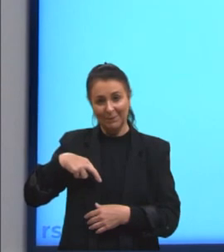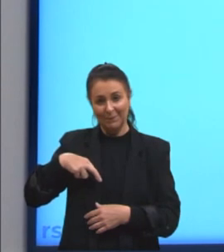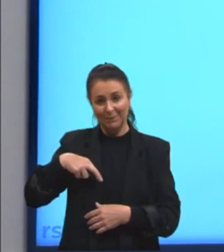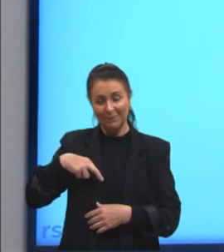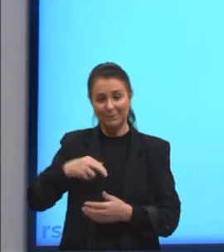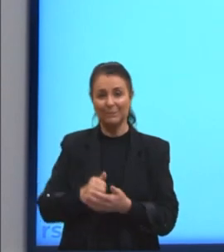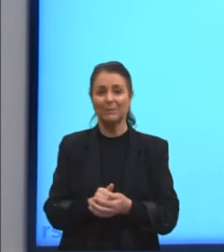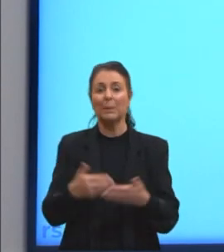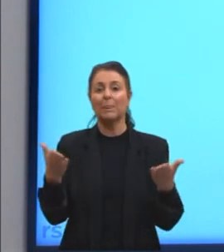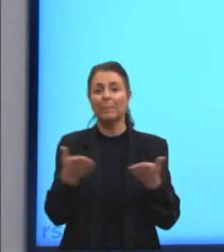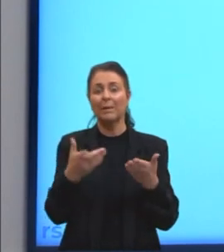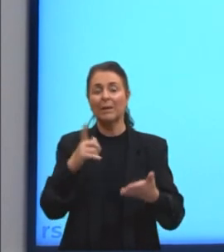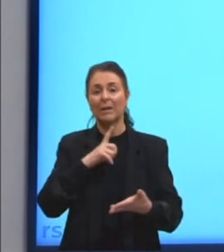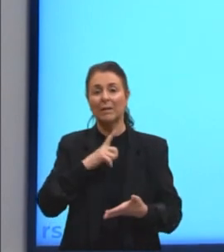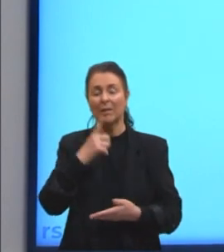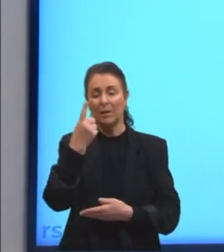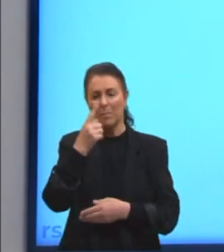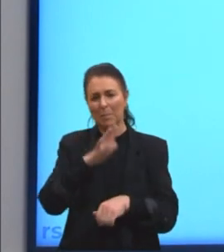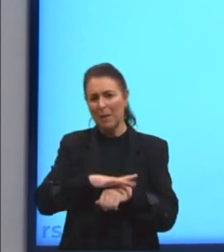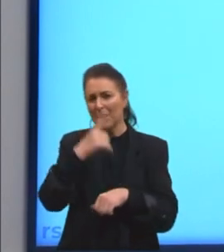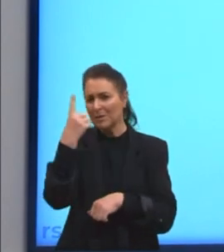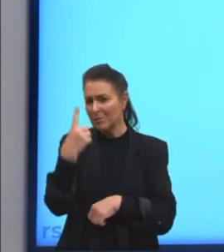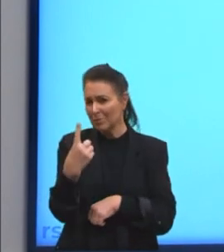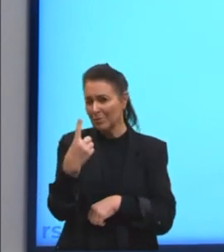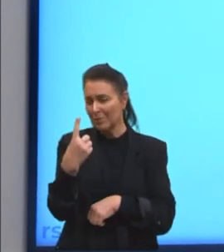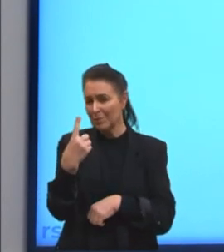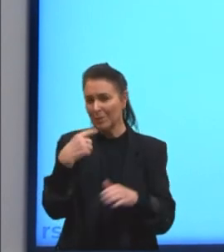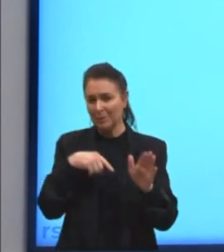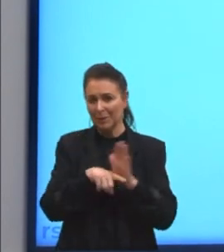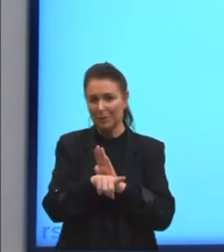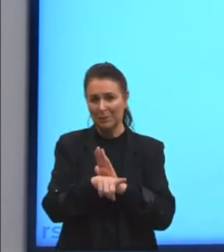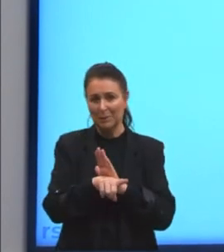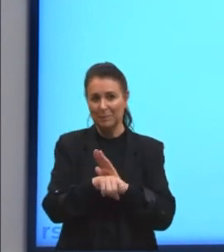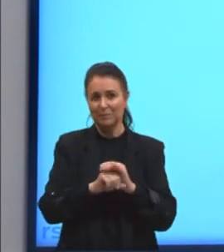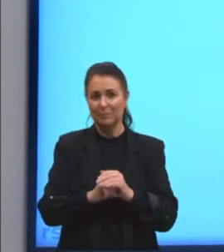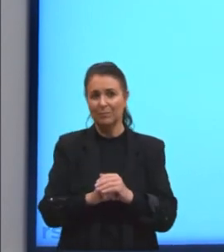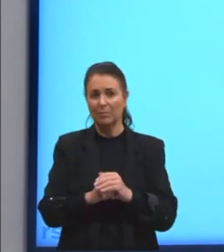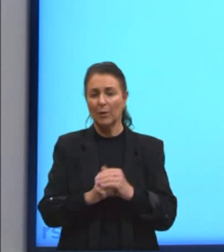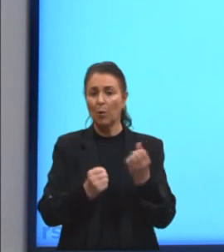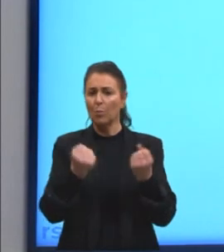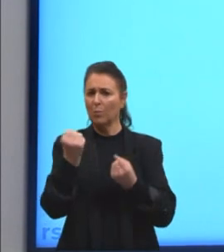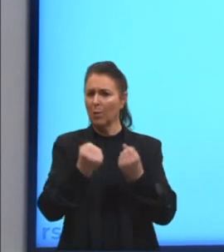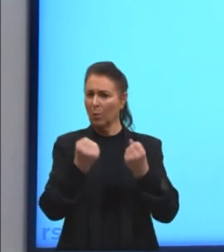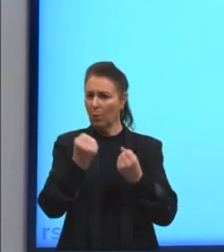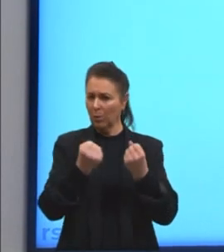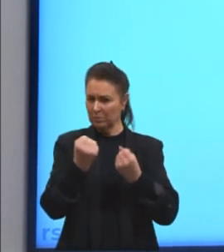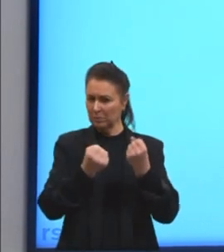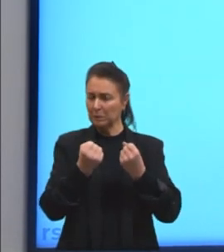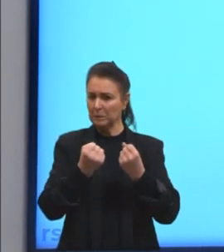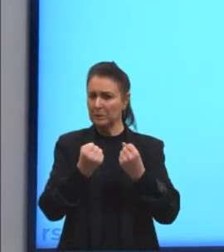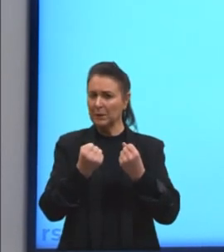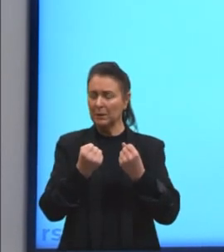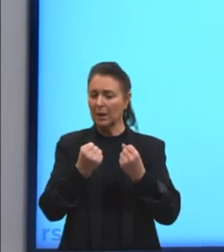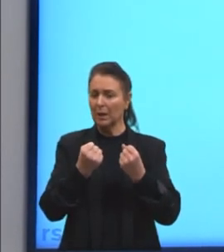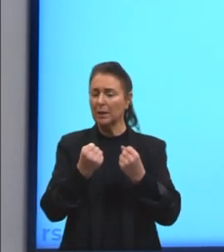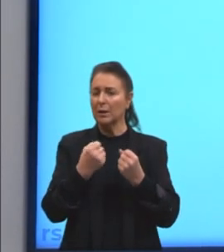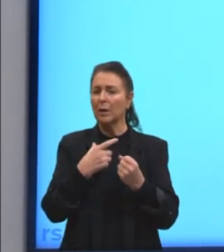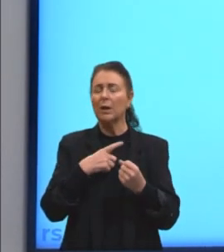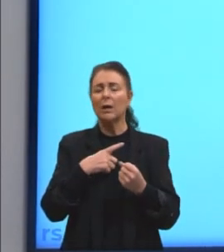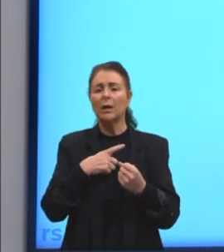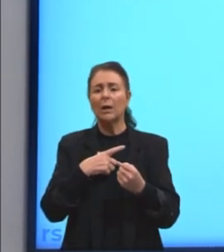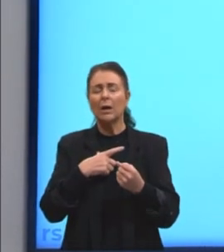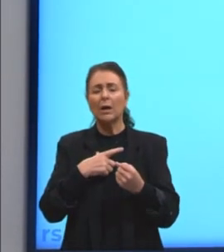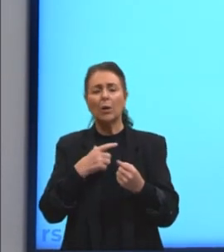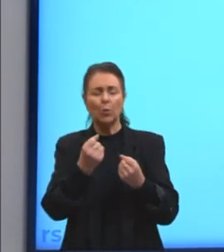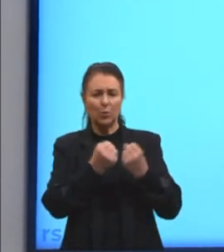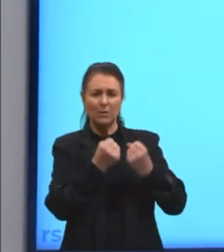E aqui nós temos mais uma questão também, tá? Em uma corrida automobilística, os carros